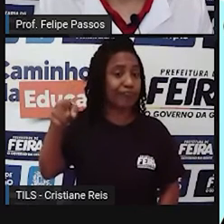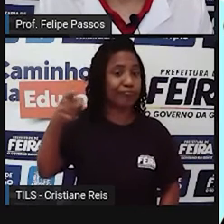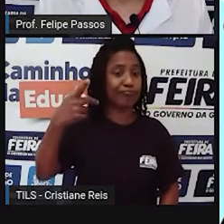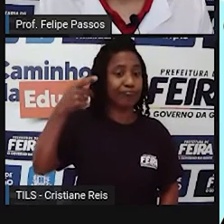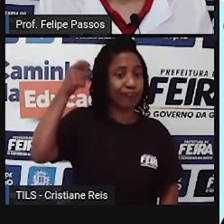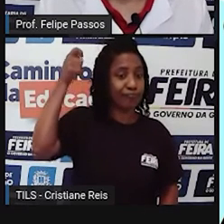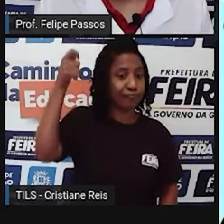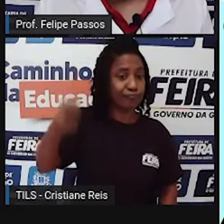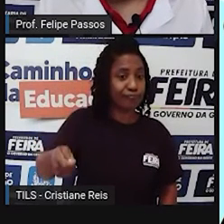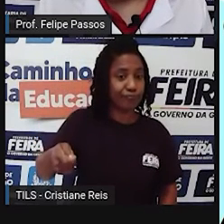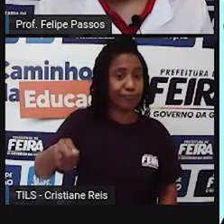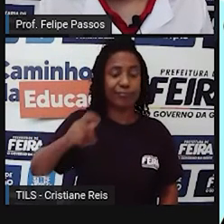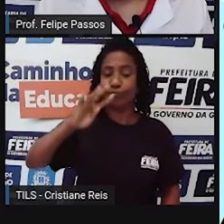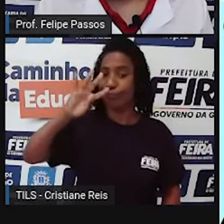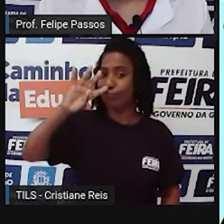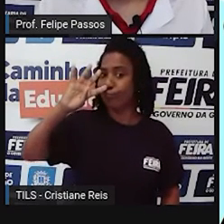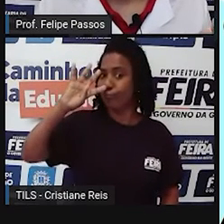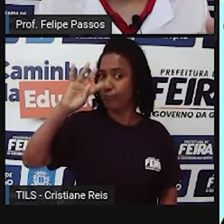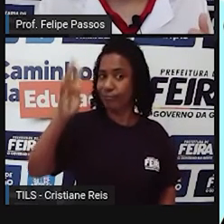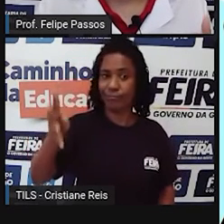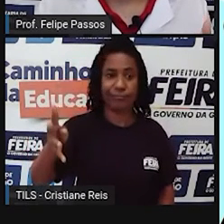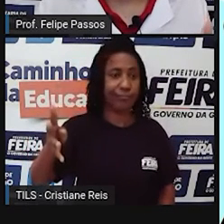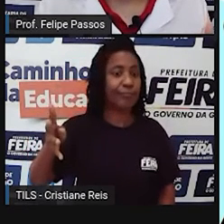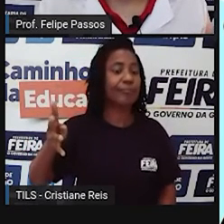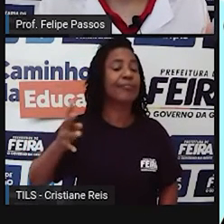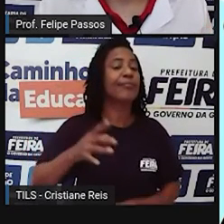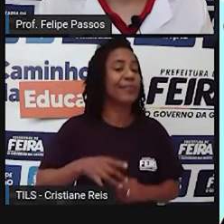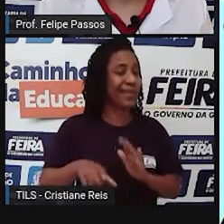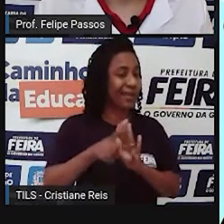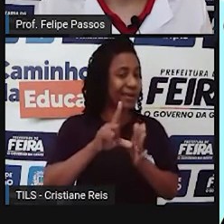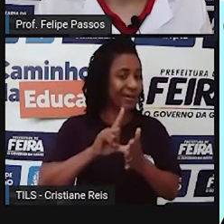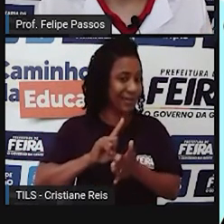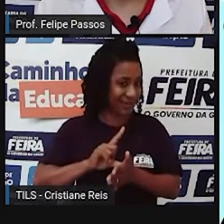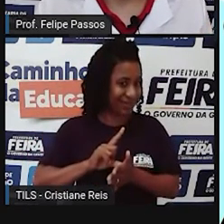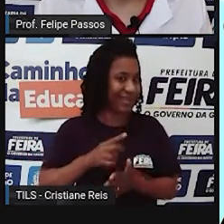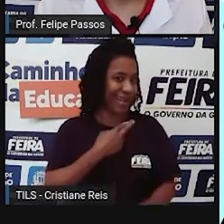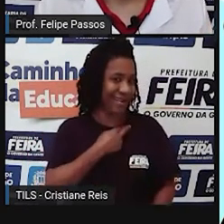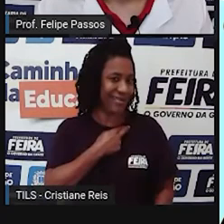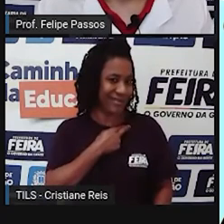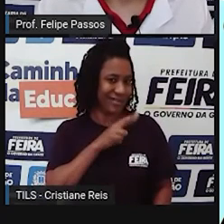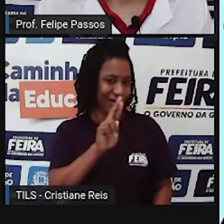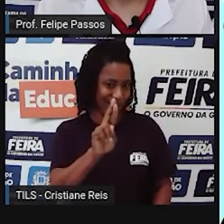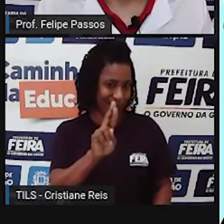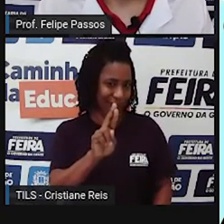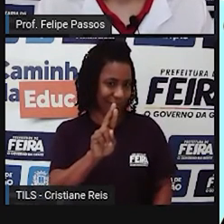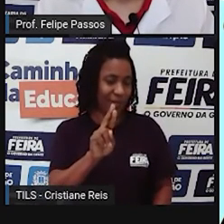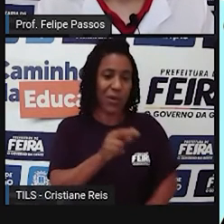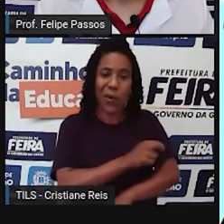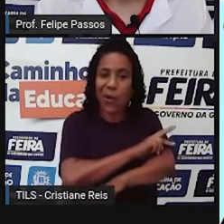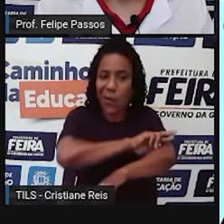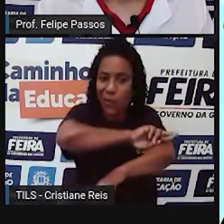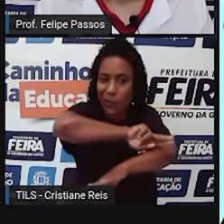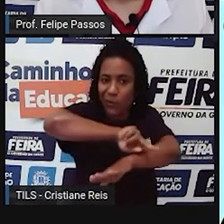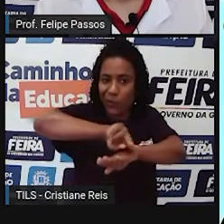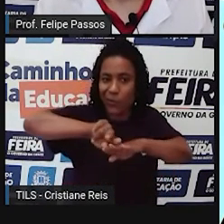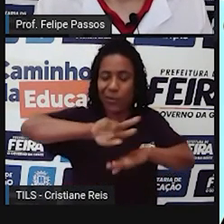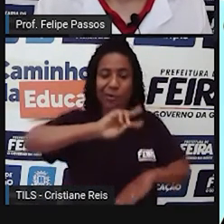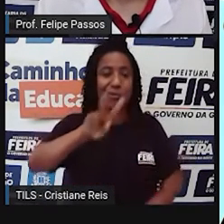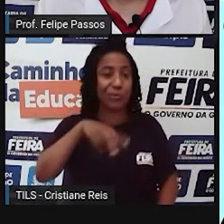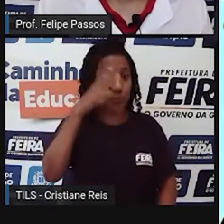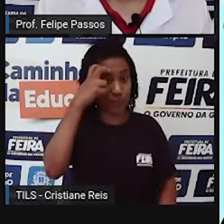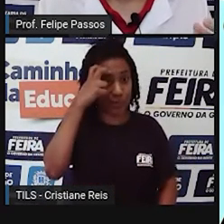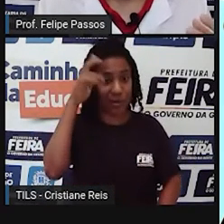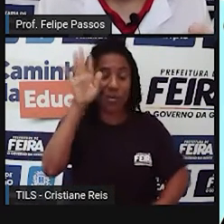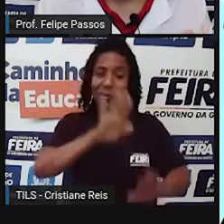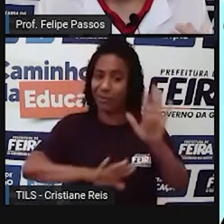um julgamento que tem a ver até mesmo com o artigo que a gente leu antes. Religião, por exemplo, etnia, cultura, você tem que